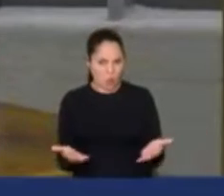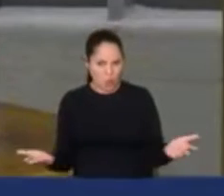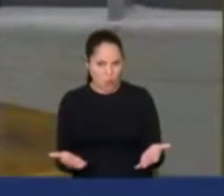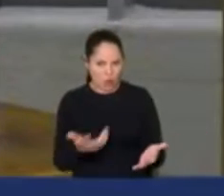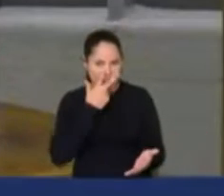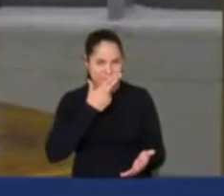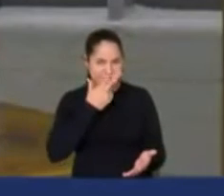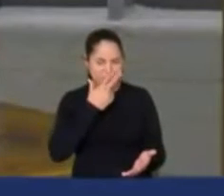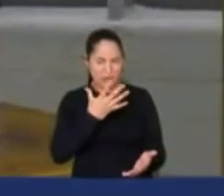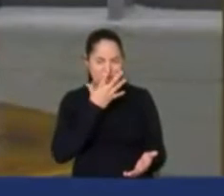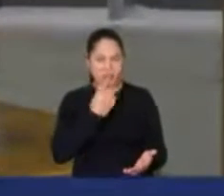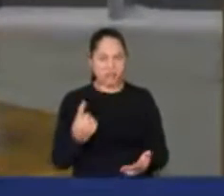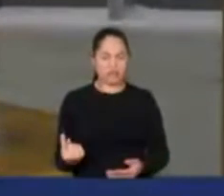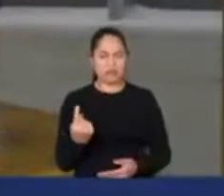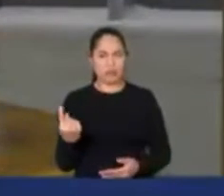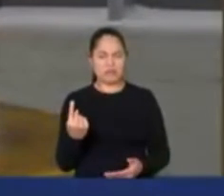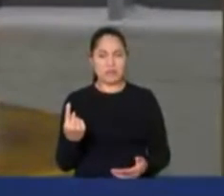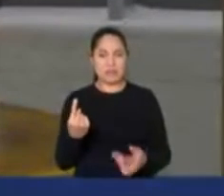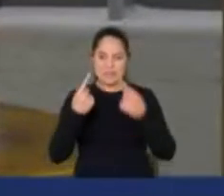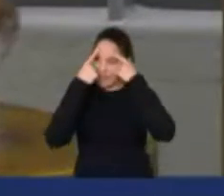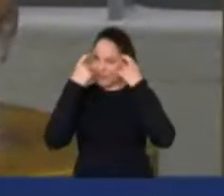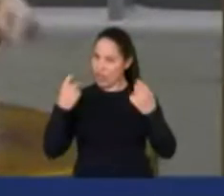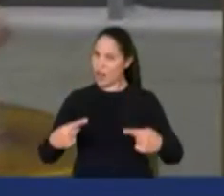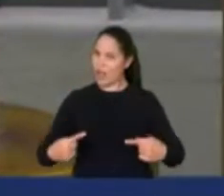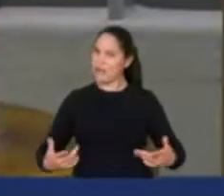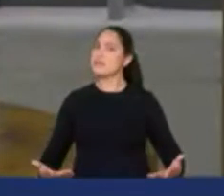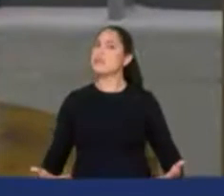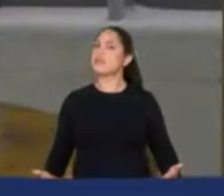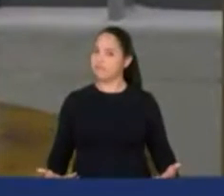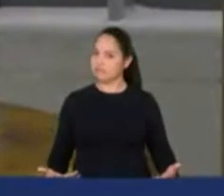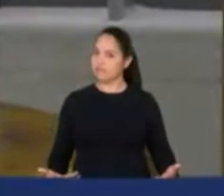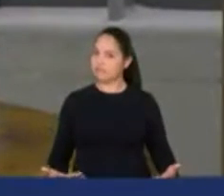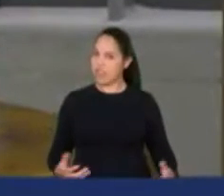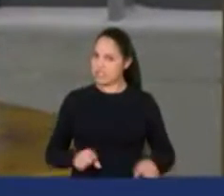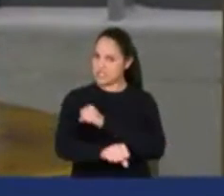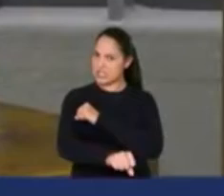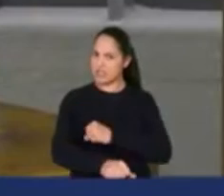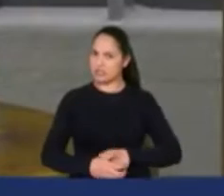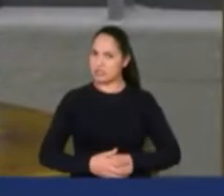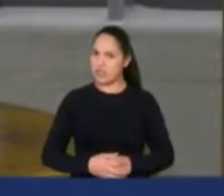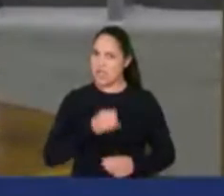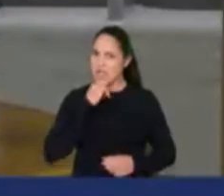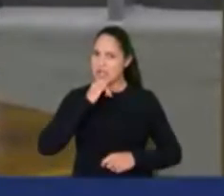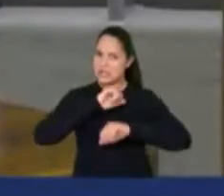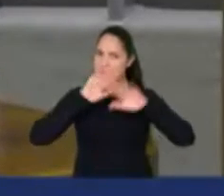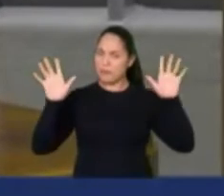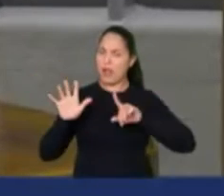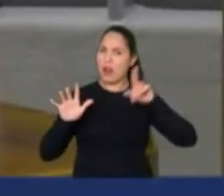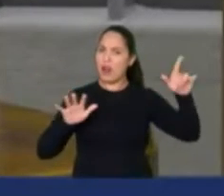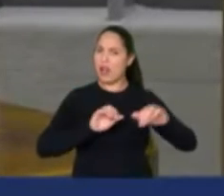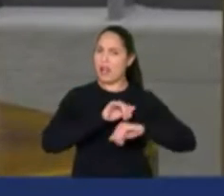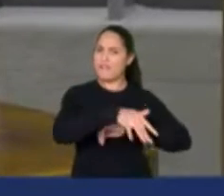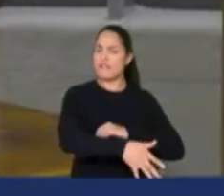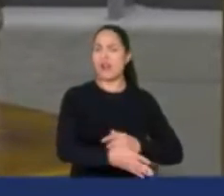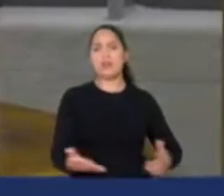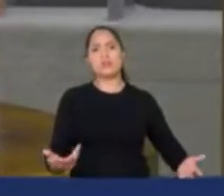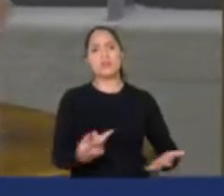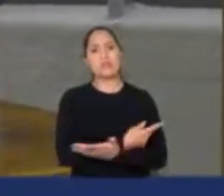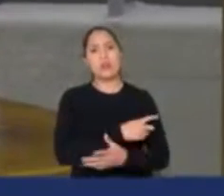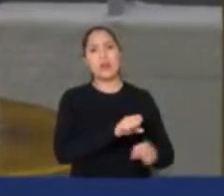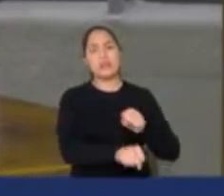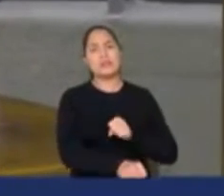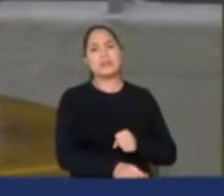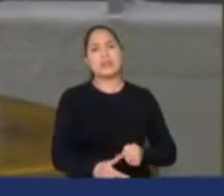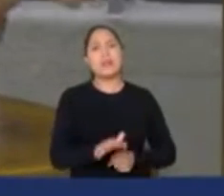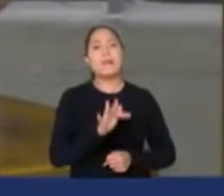lobos solitários violentos e assassinos, como no caso que aconteceu em Foz do Iguaçu. Mas no futuro